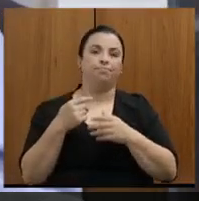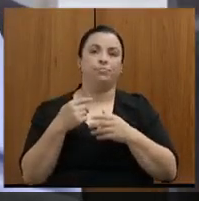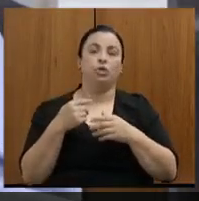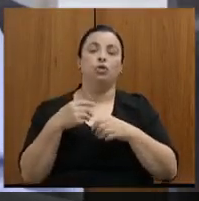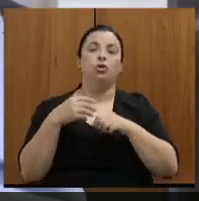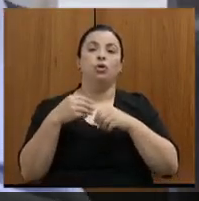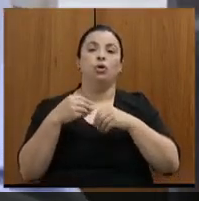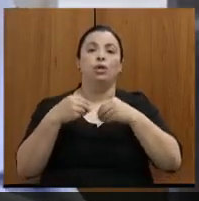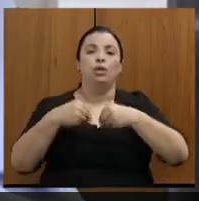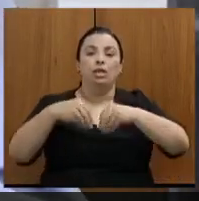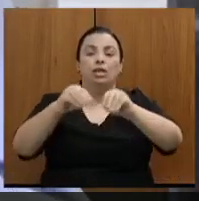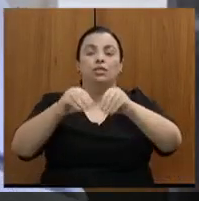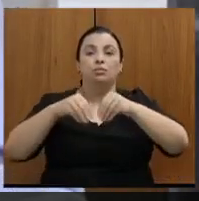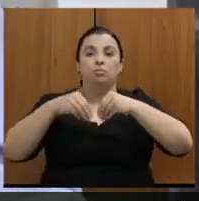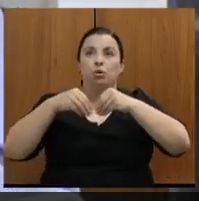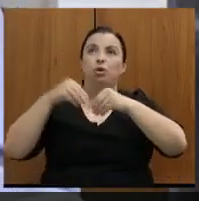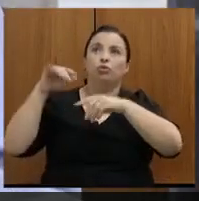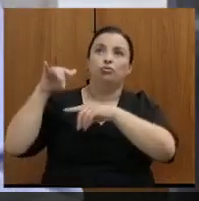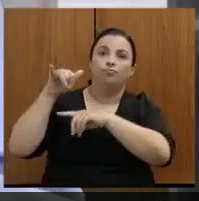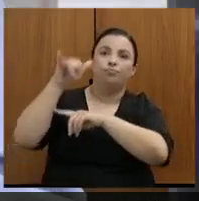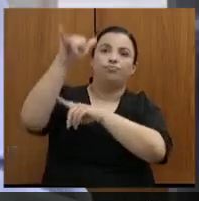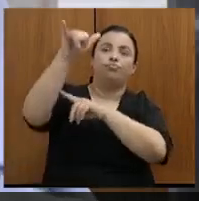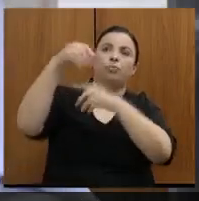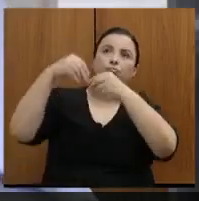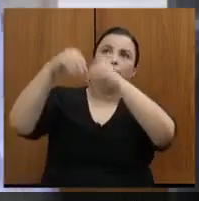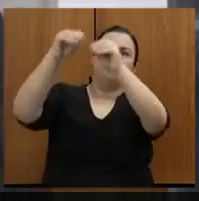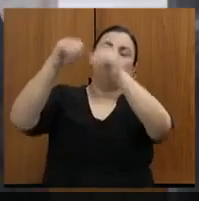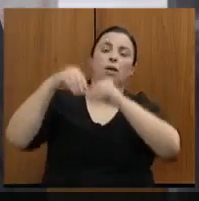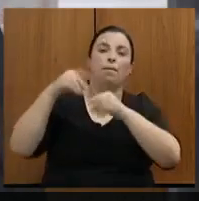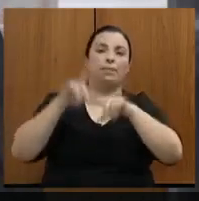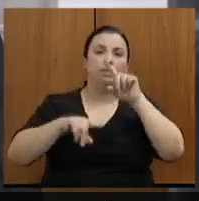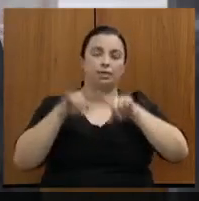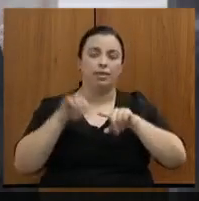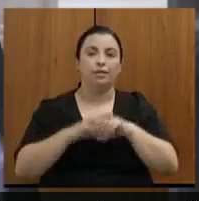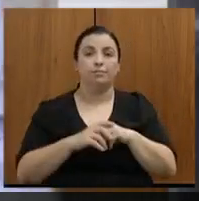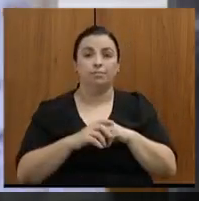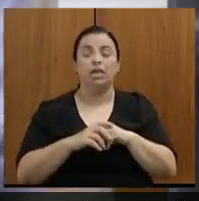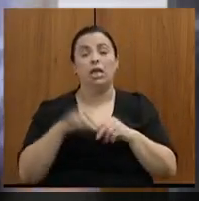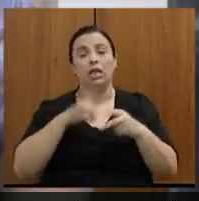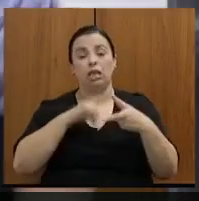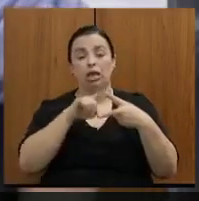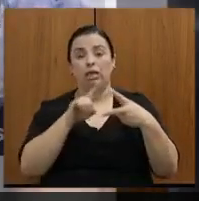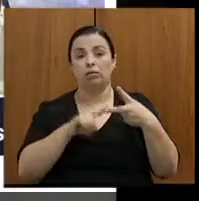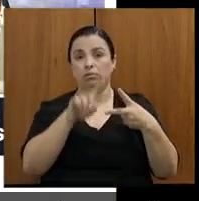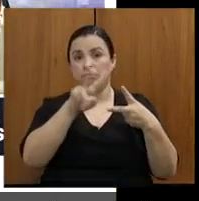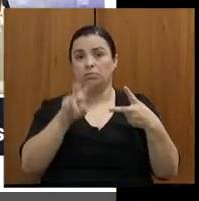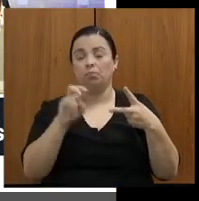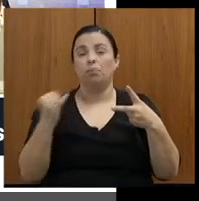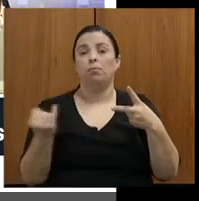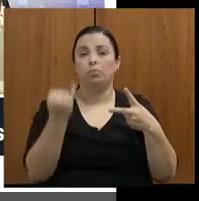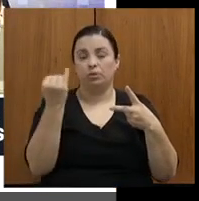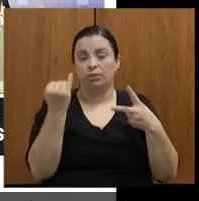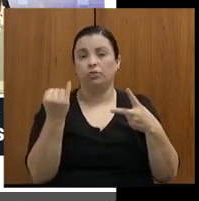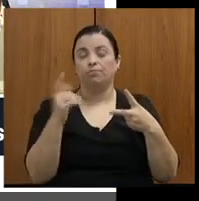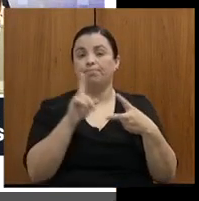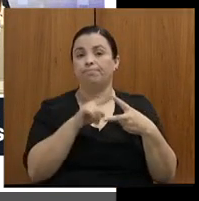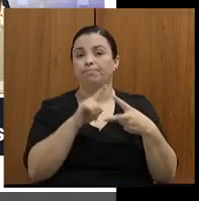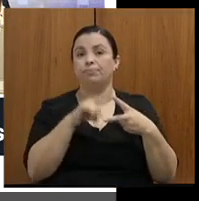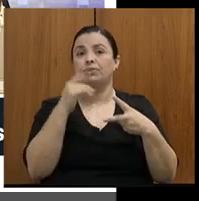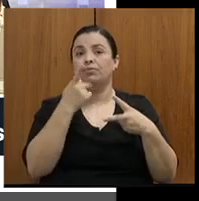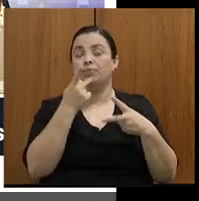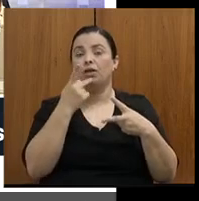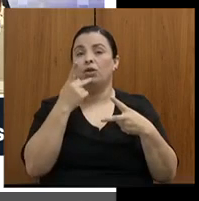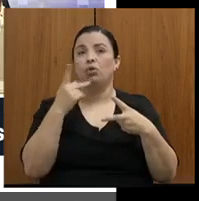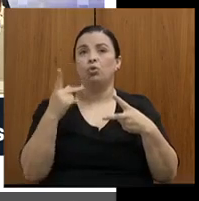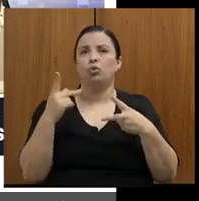prestação de contas, de dois temas importantes. O primeiro deles, diz respeito ao aeroporto regional do Vale